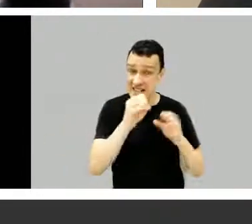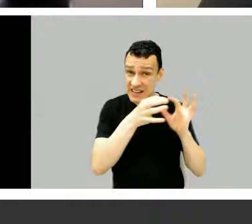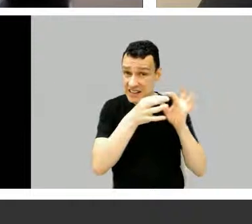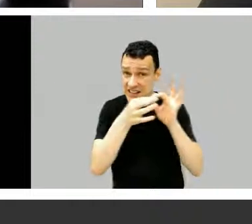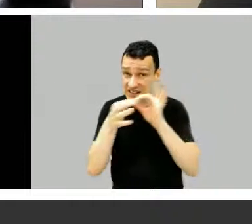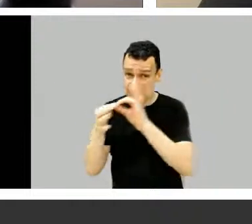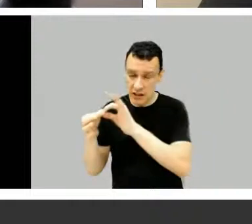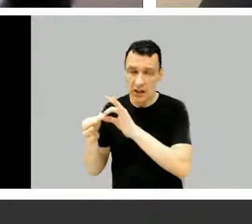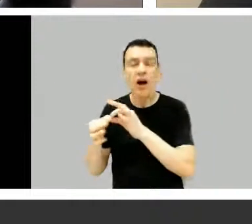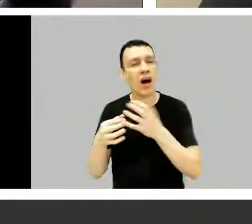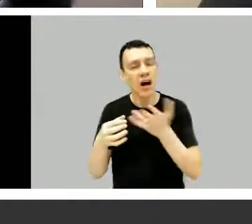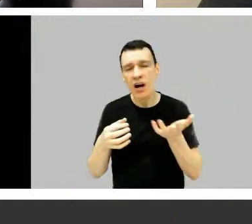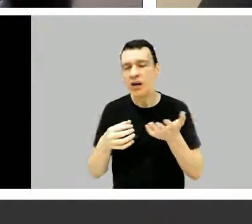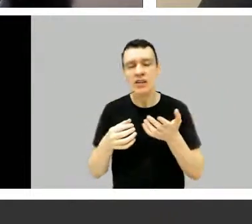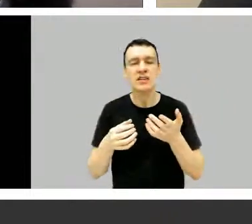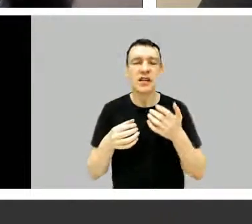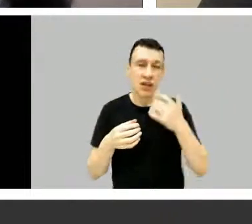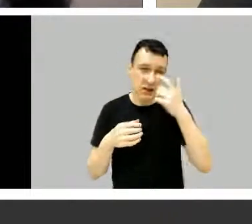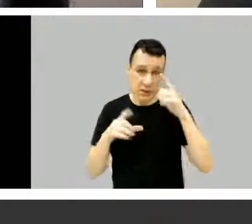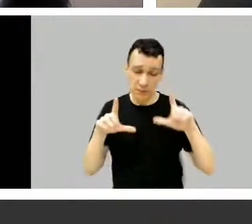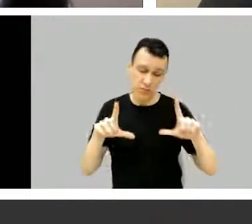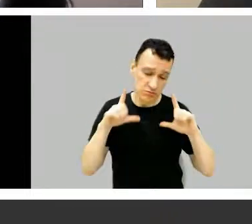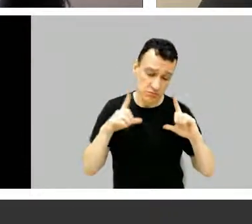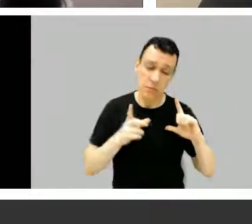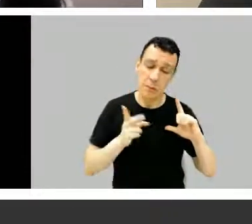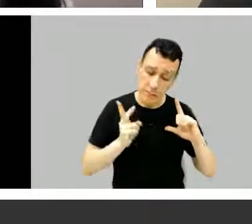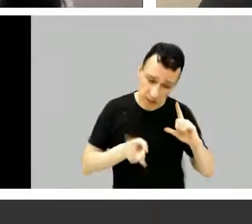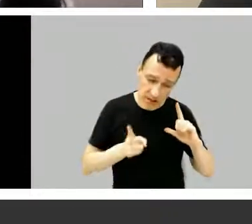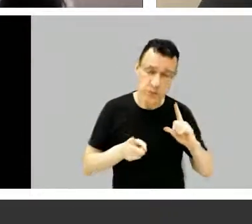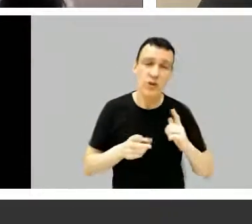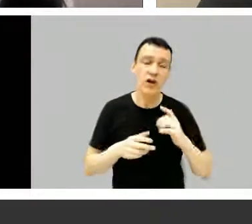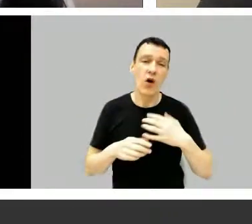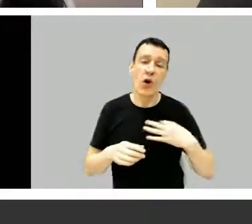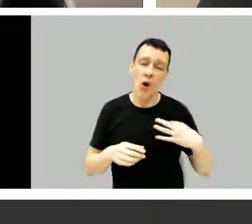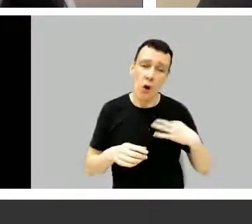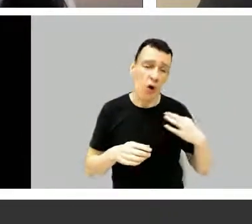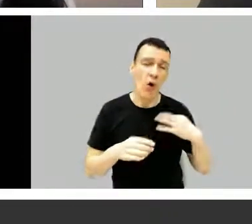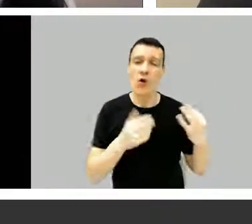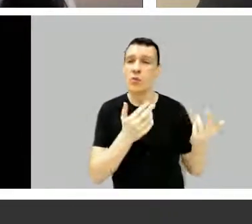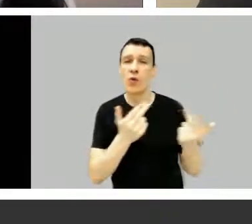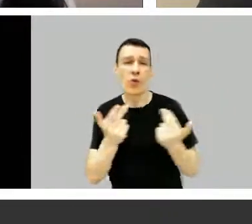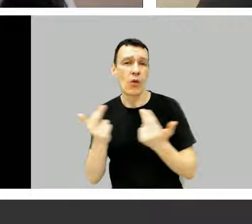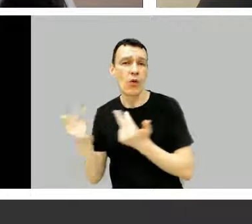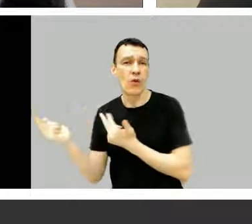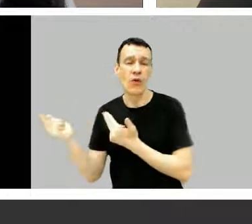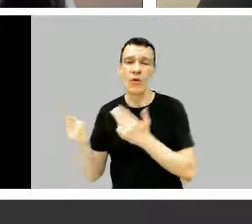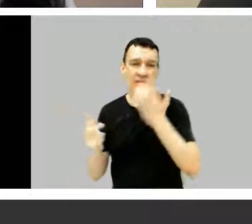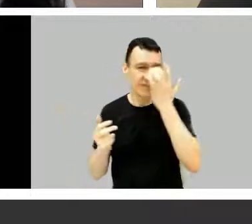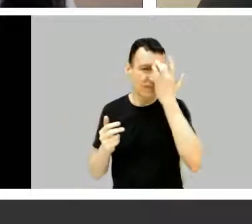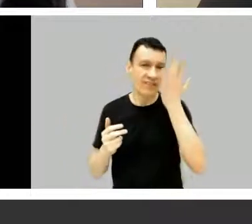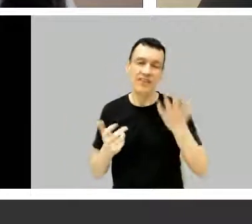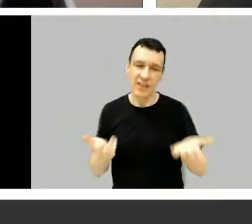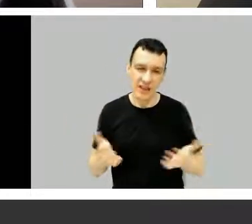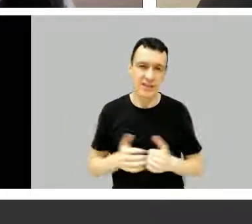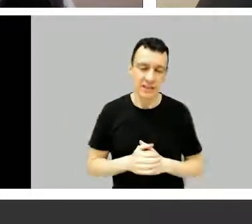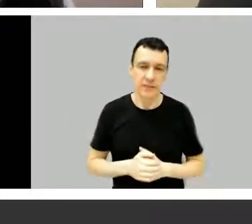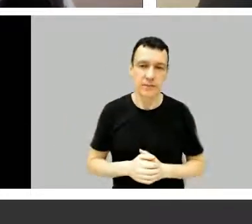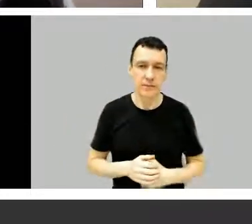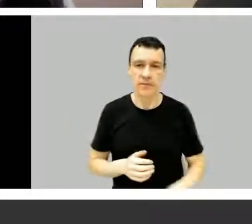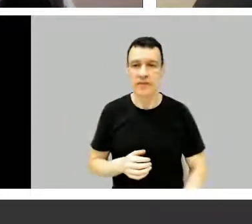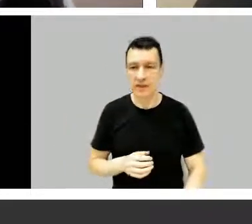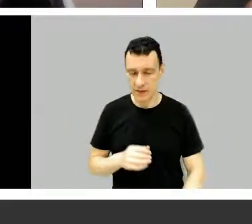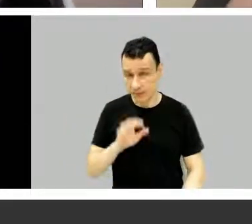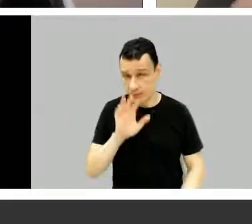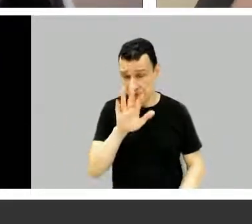e isso barateia. Uma série como Electric Dreams, não está nem entrando no mérito de que é ficção científica, e que ainda tem